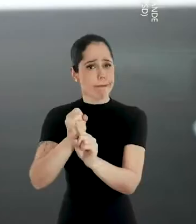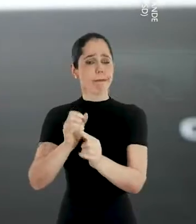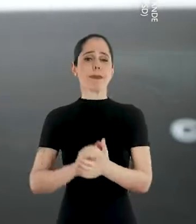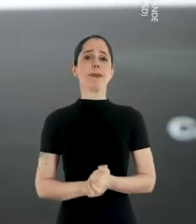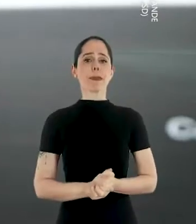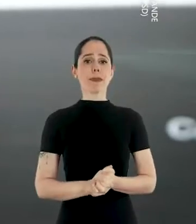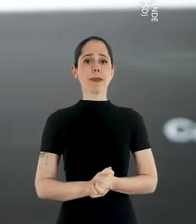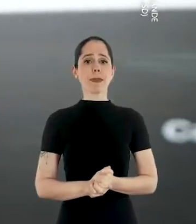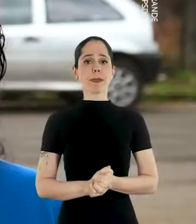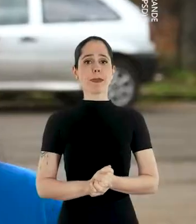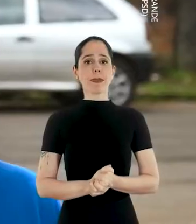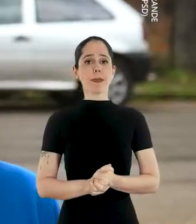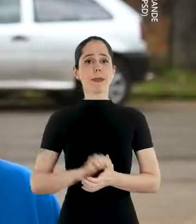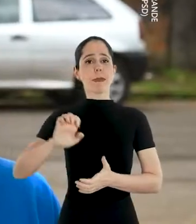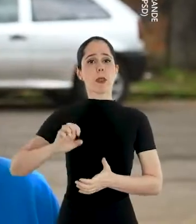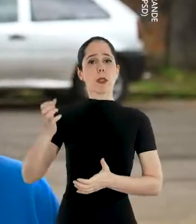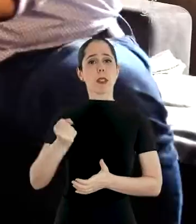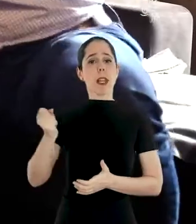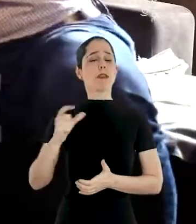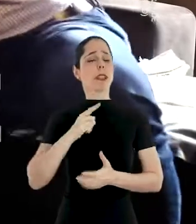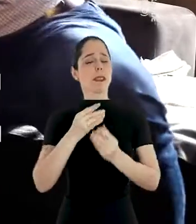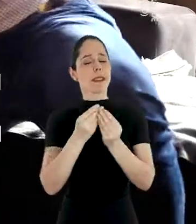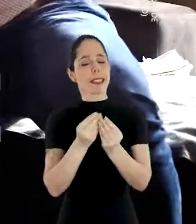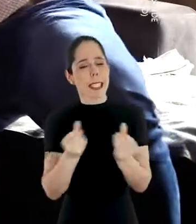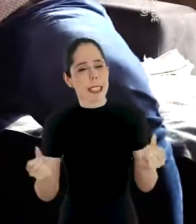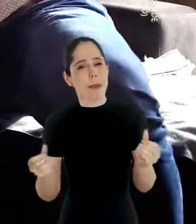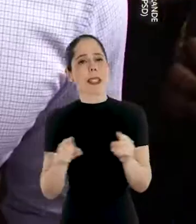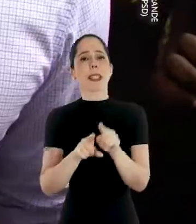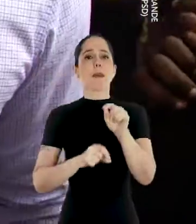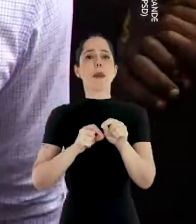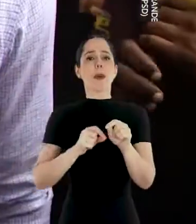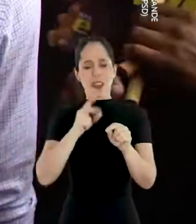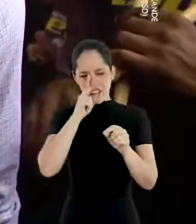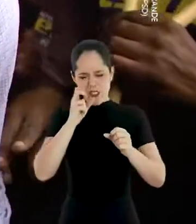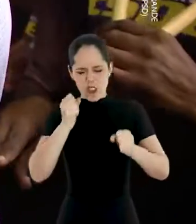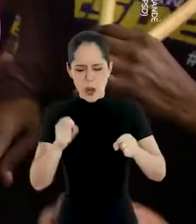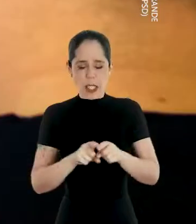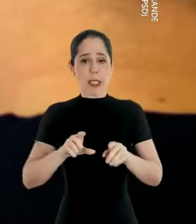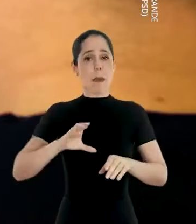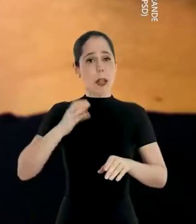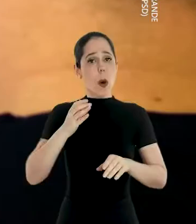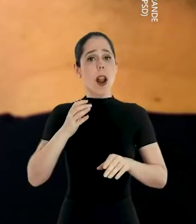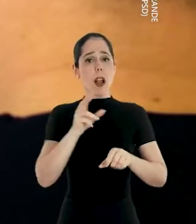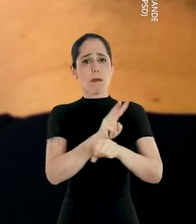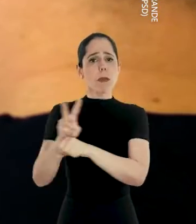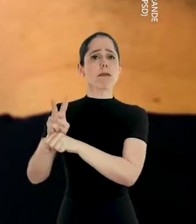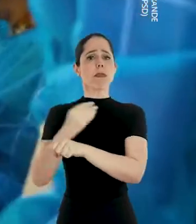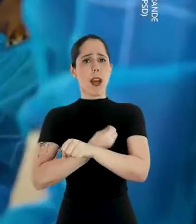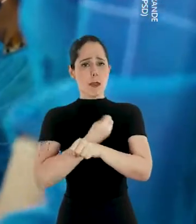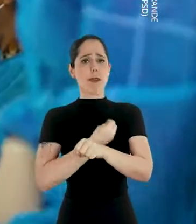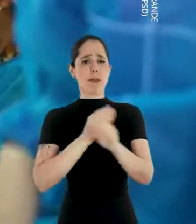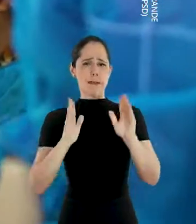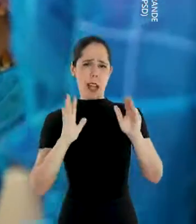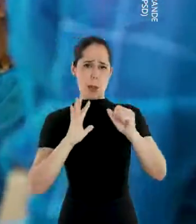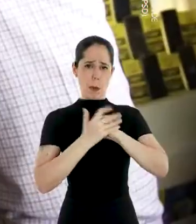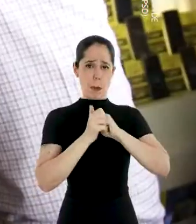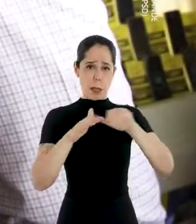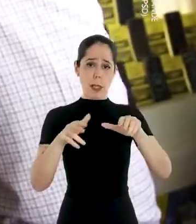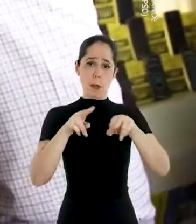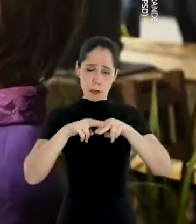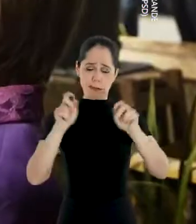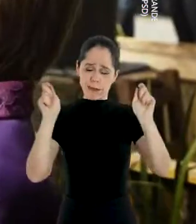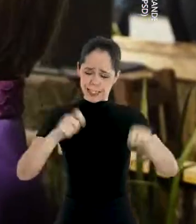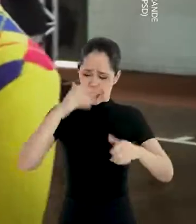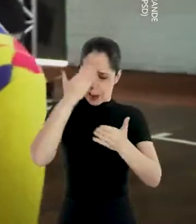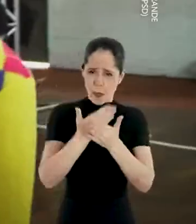feminicídio. Eduardo teve sensibilidade, força e coragem para proteger a vida na pandemia. É por